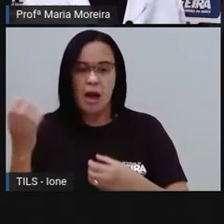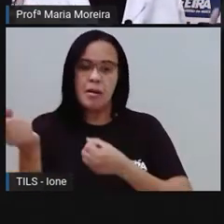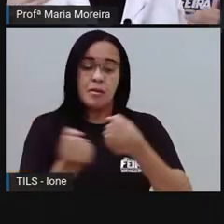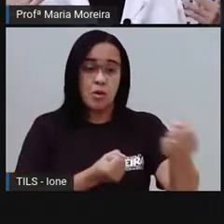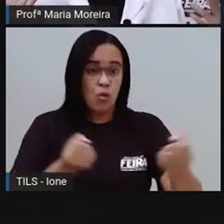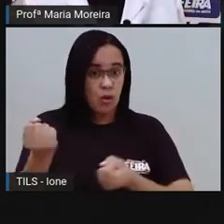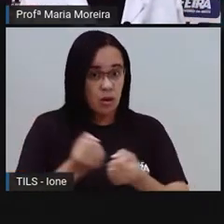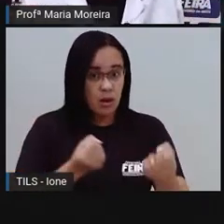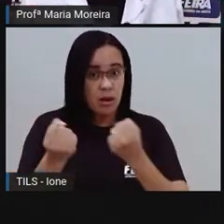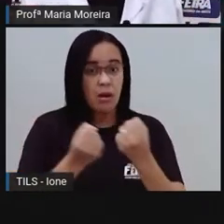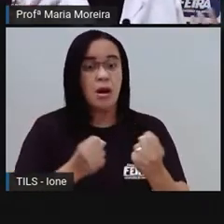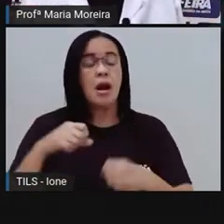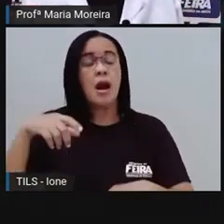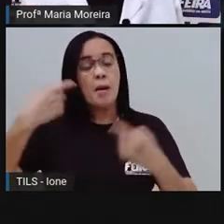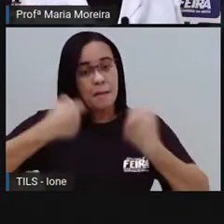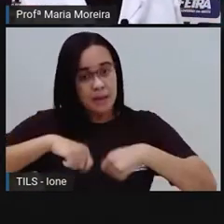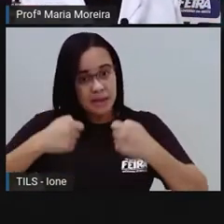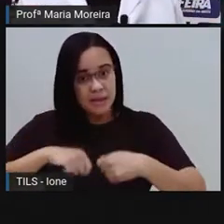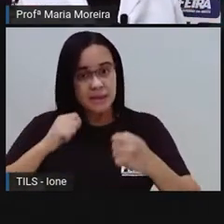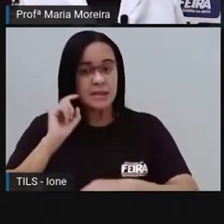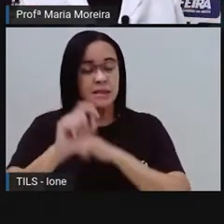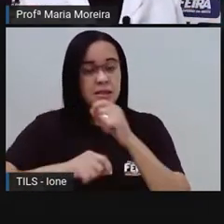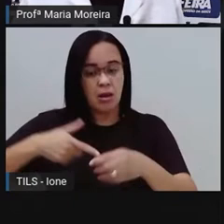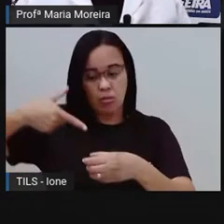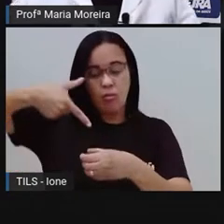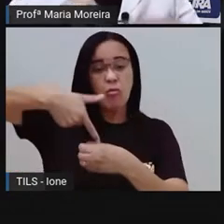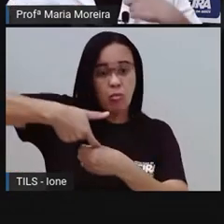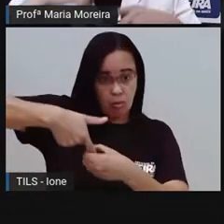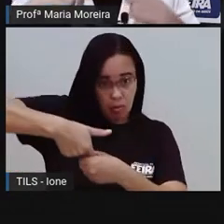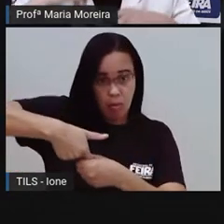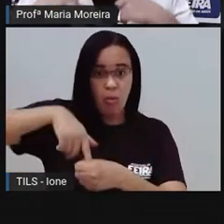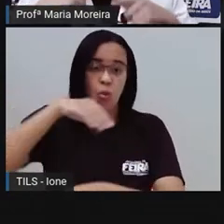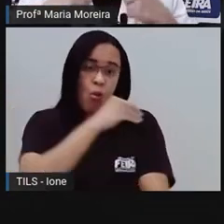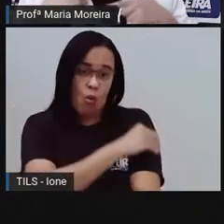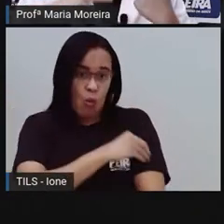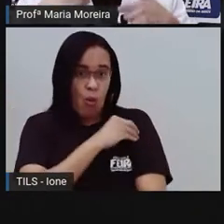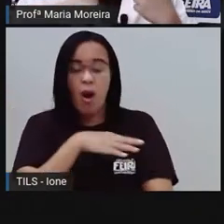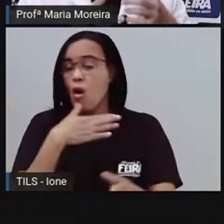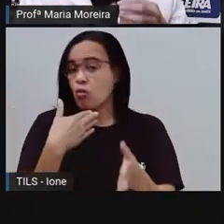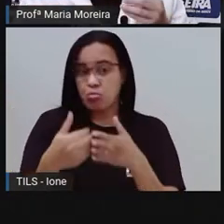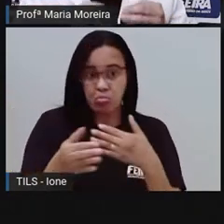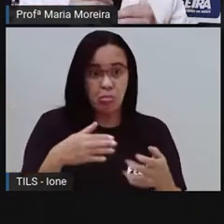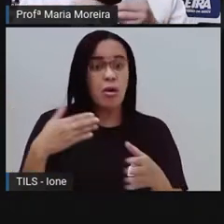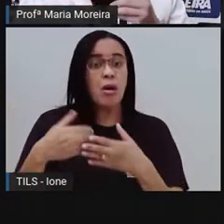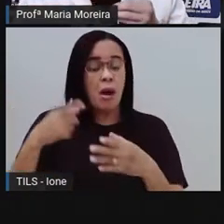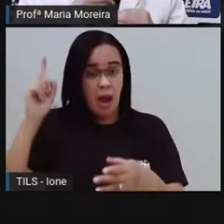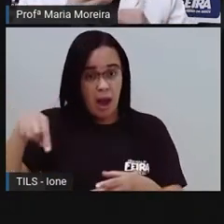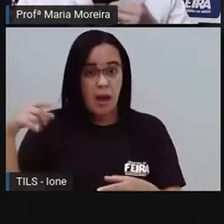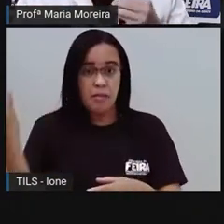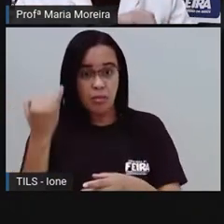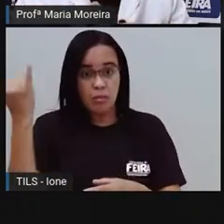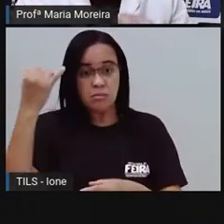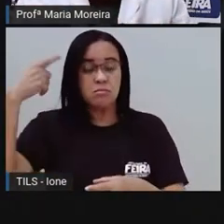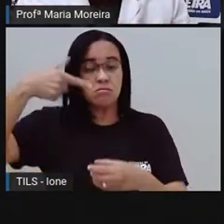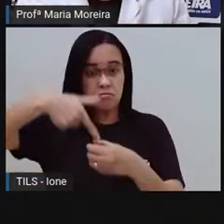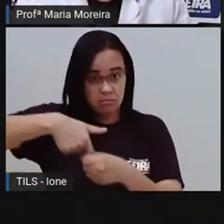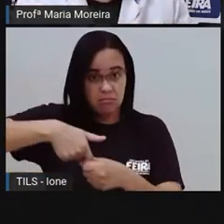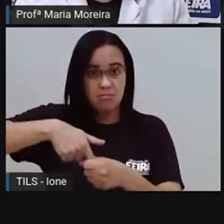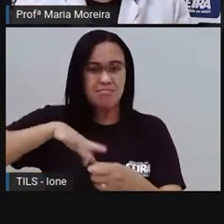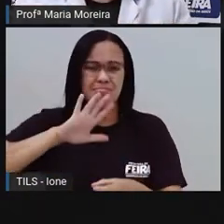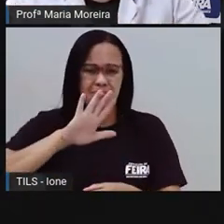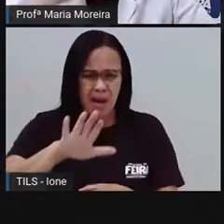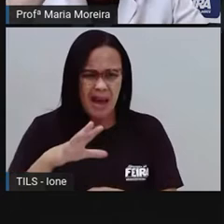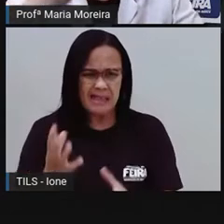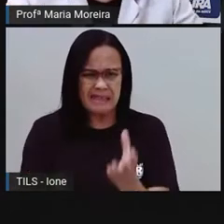diesel, GNV, gasolina ou álcool. E à medida que esse combustível vai sendo, ó, queimado para